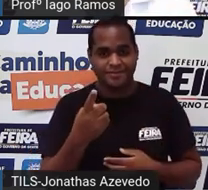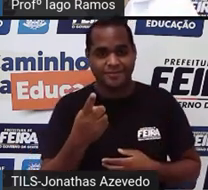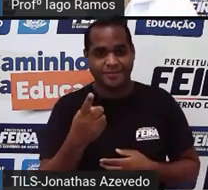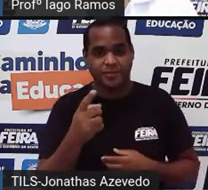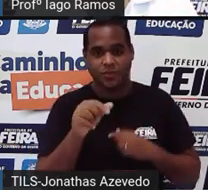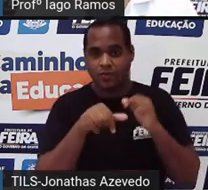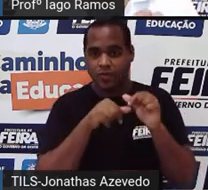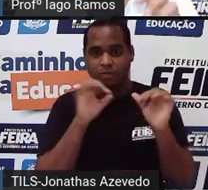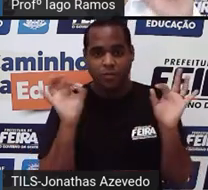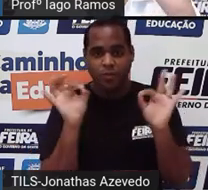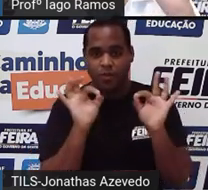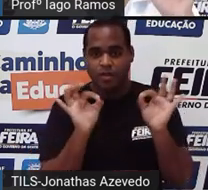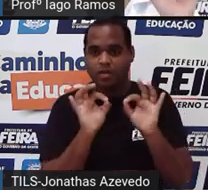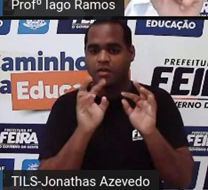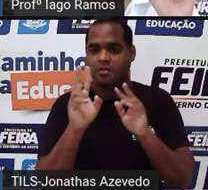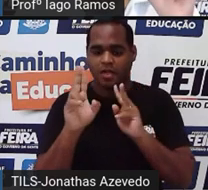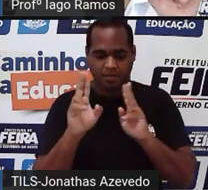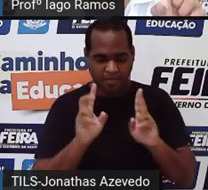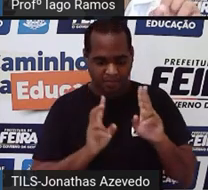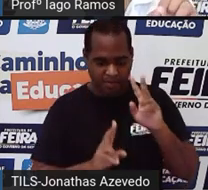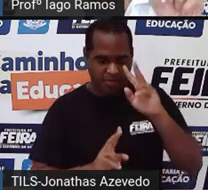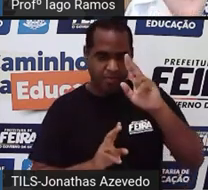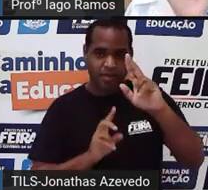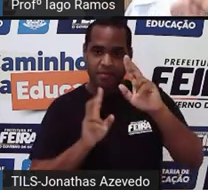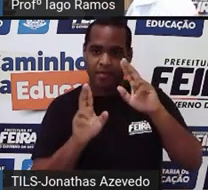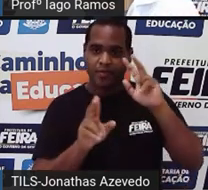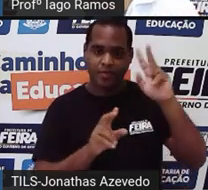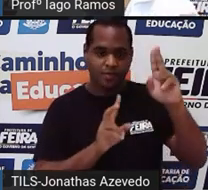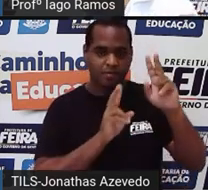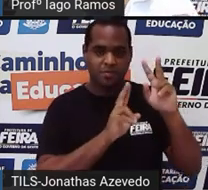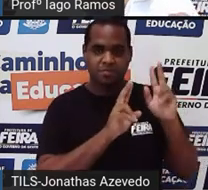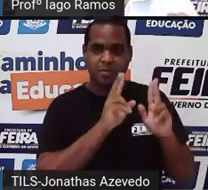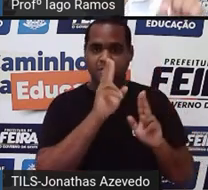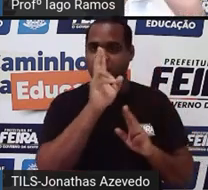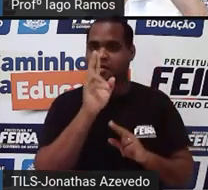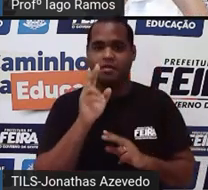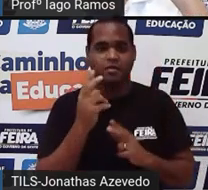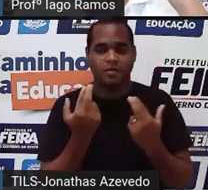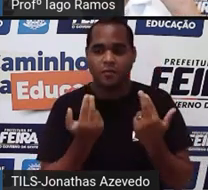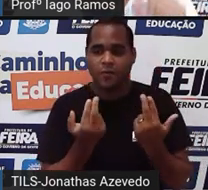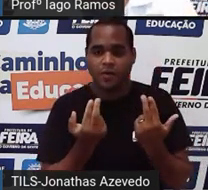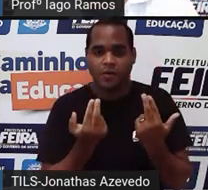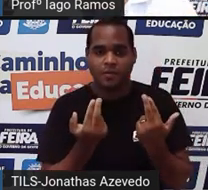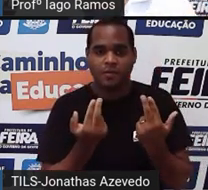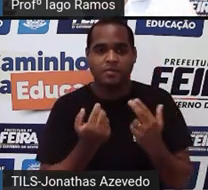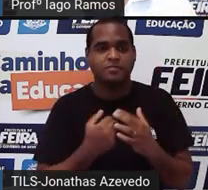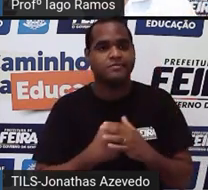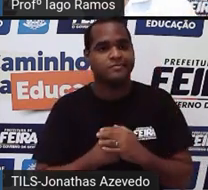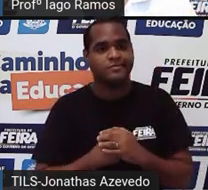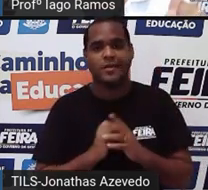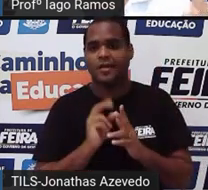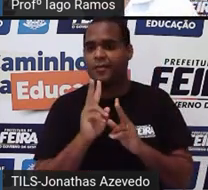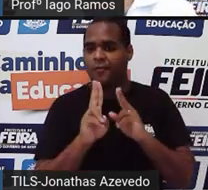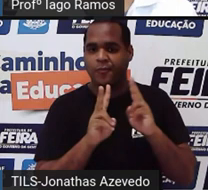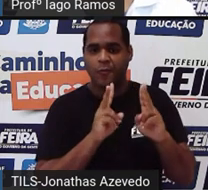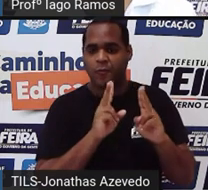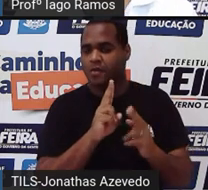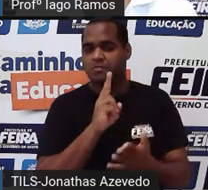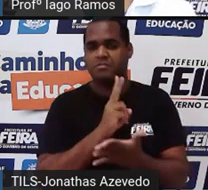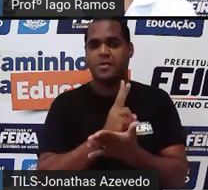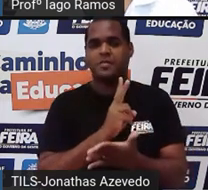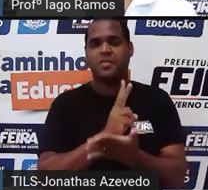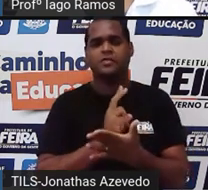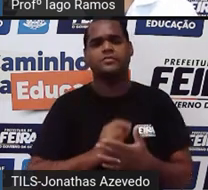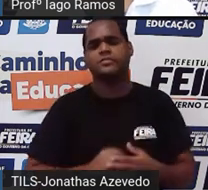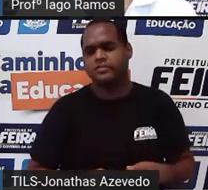não mudam os lados da figura não mudam são os mesmos lados porque a